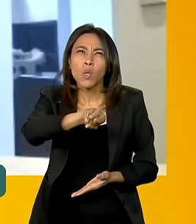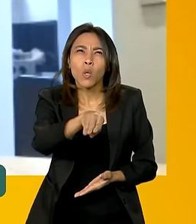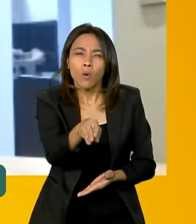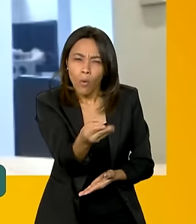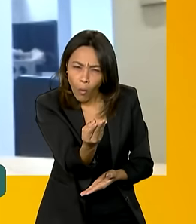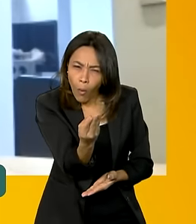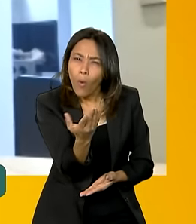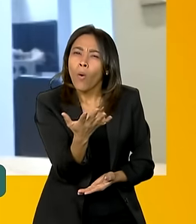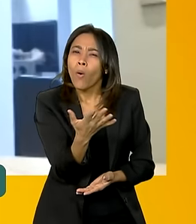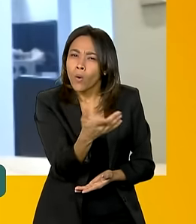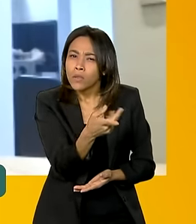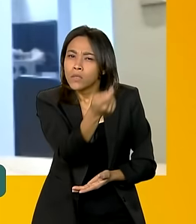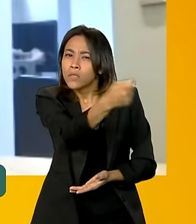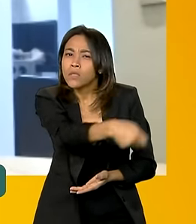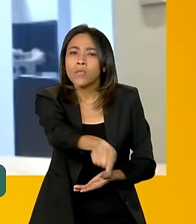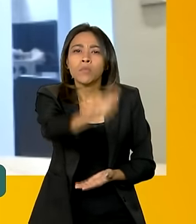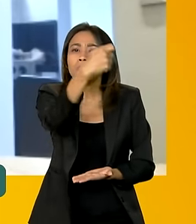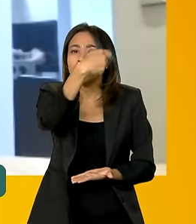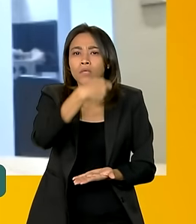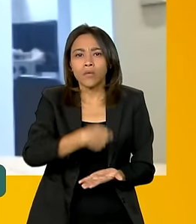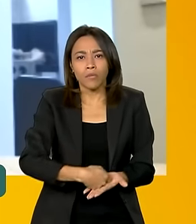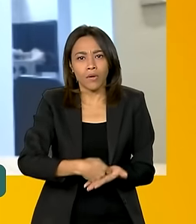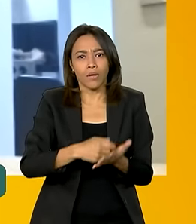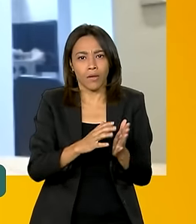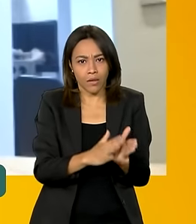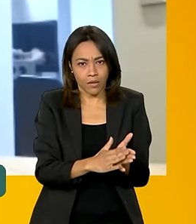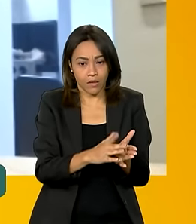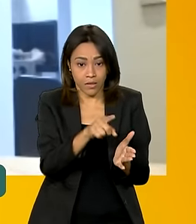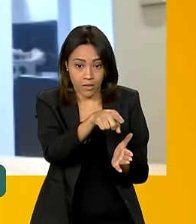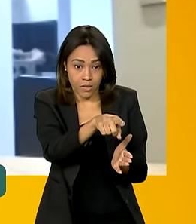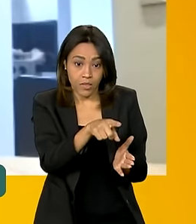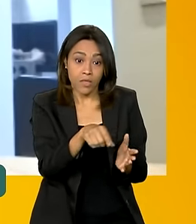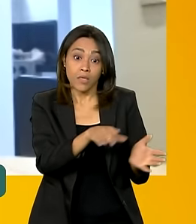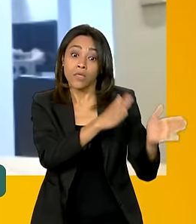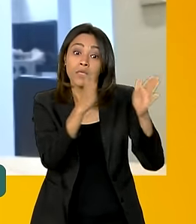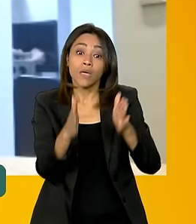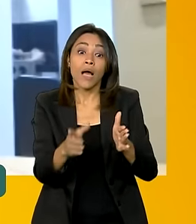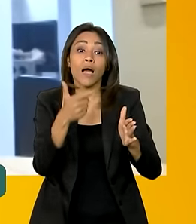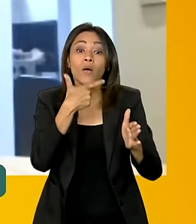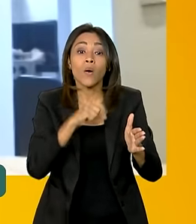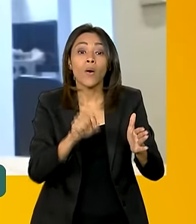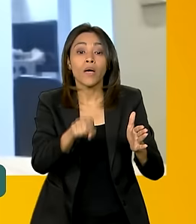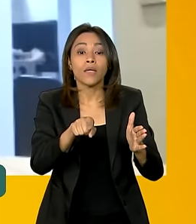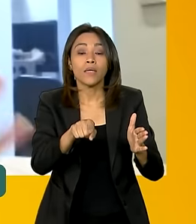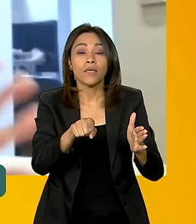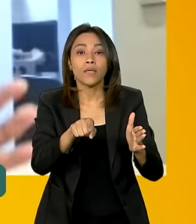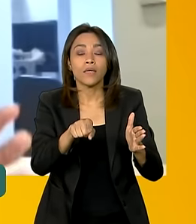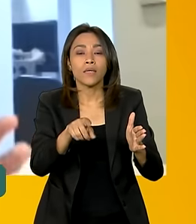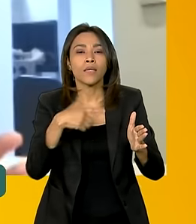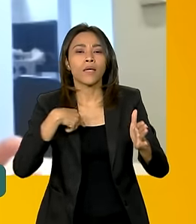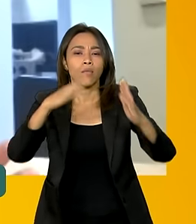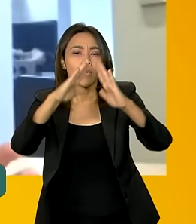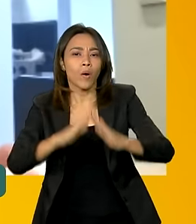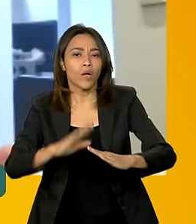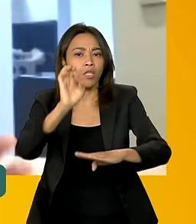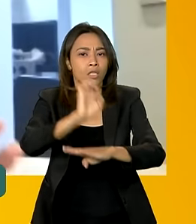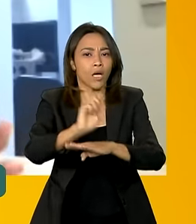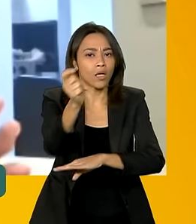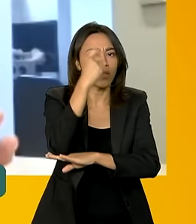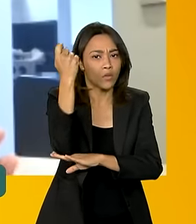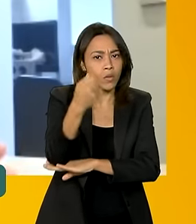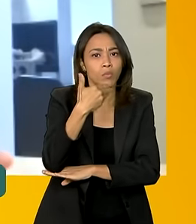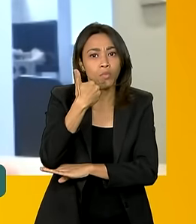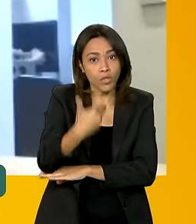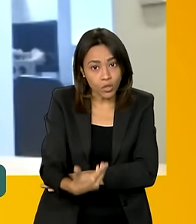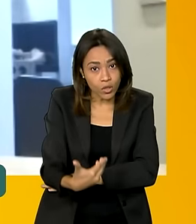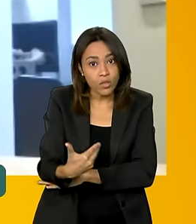tiveram a isenção deferida. Já os participantes do Rio Grande do Sul, que pediram a isenção e a